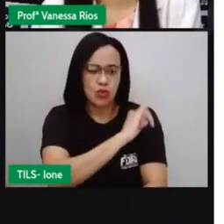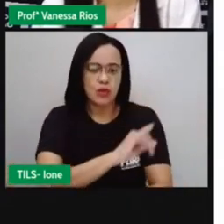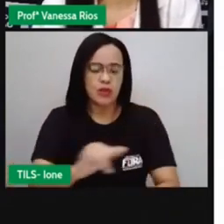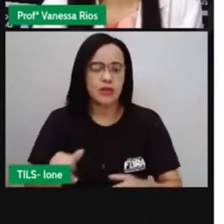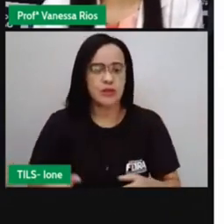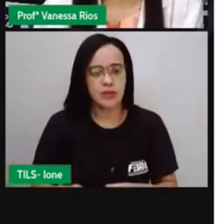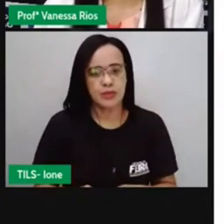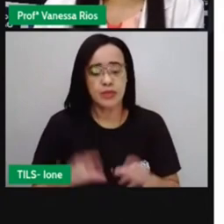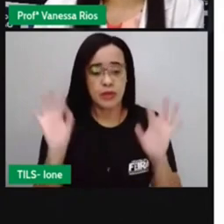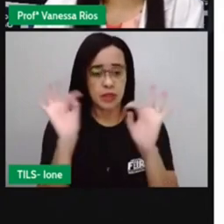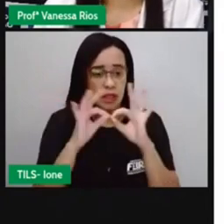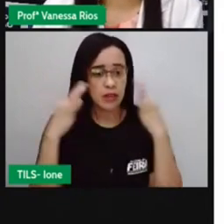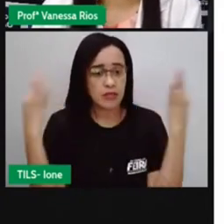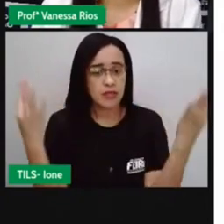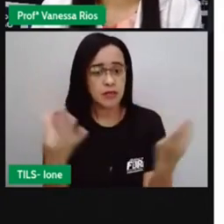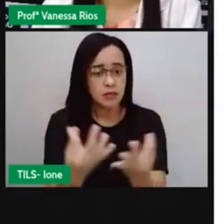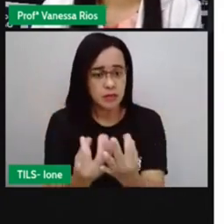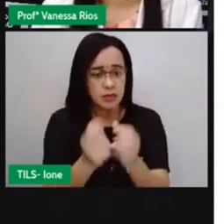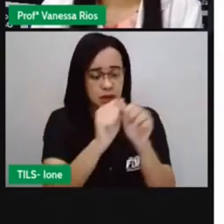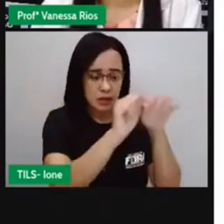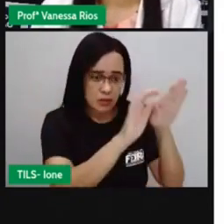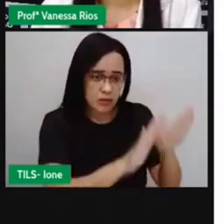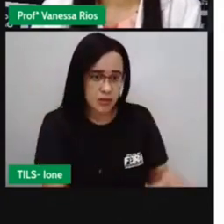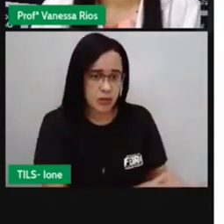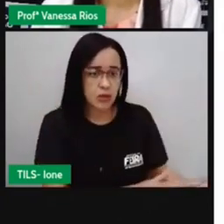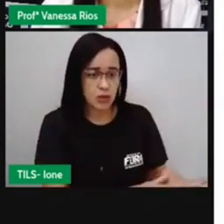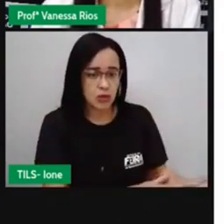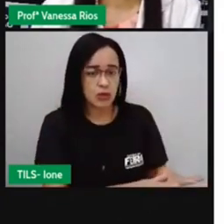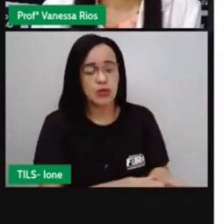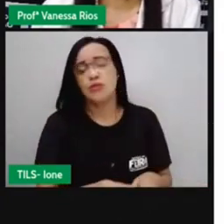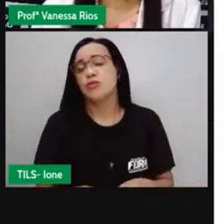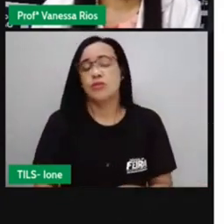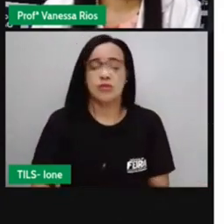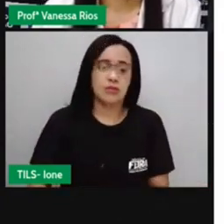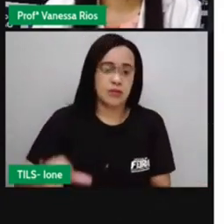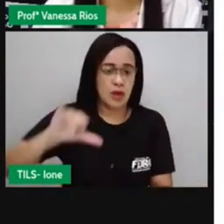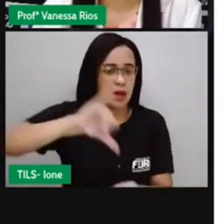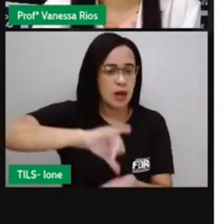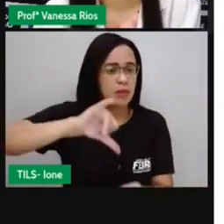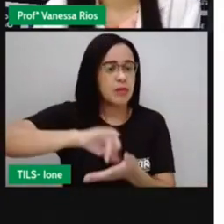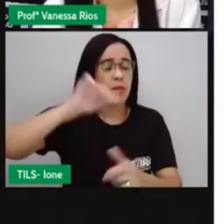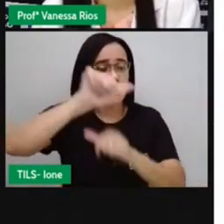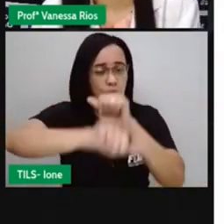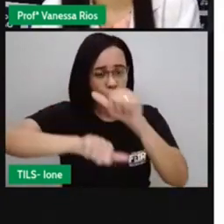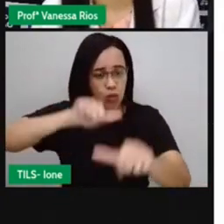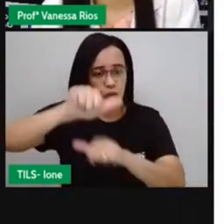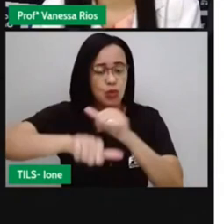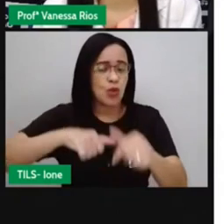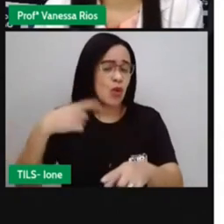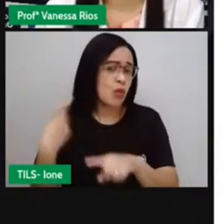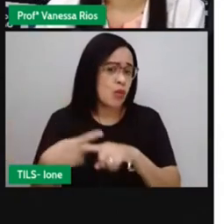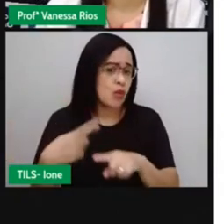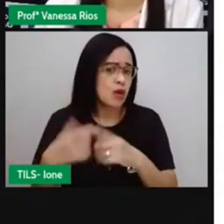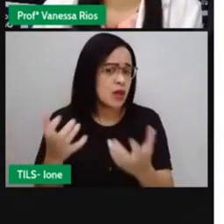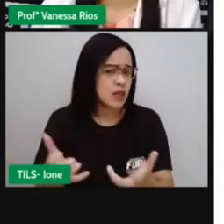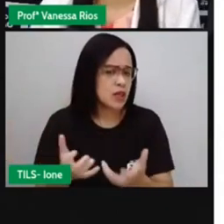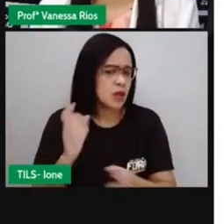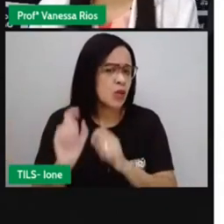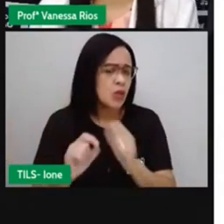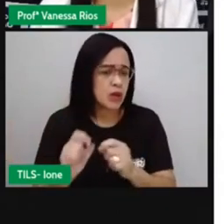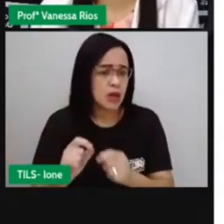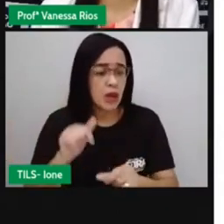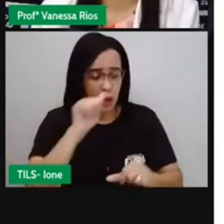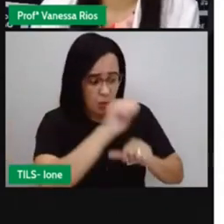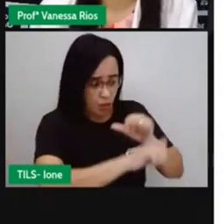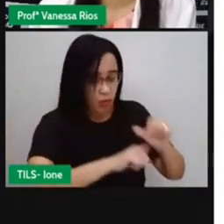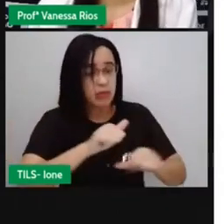foi mudada a capital para esse lugar. A intenção era transformar o Rio de Janeiro aí numa nova Lisboa. Então, muitas